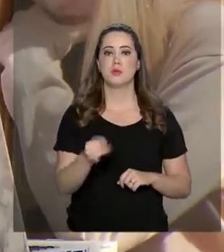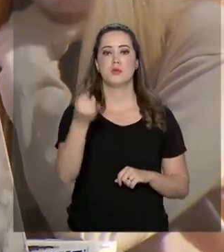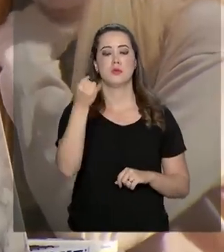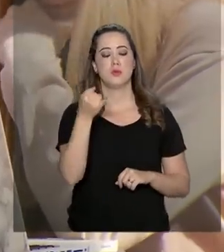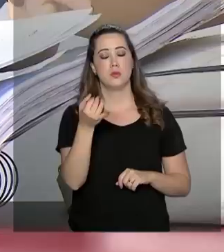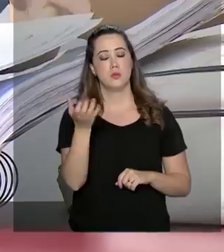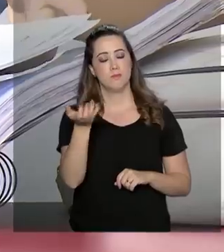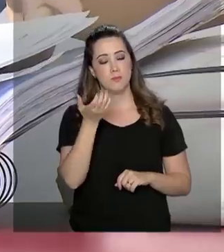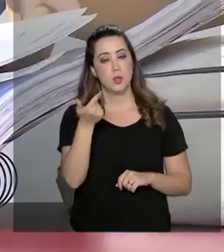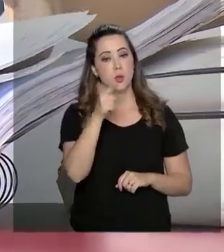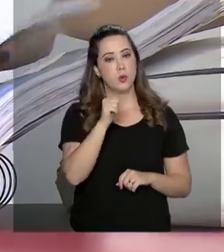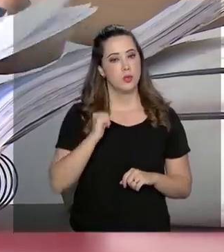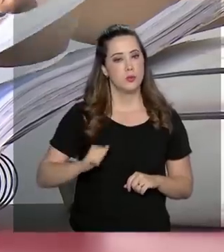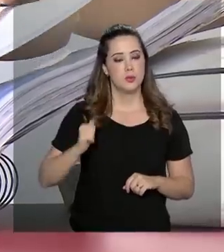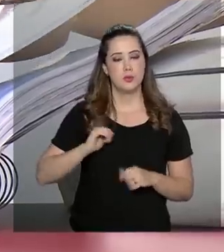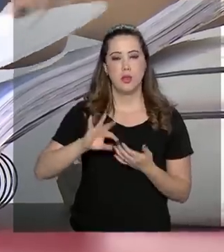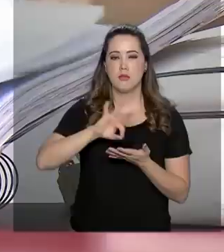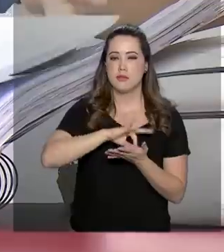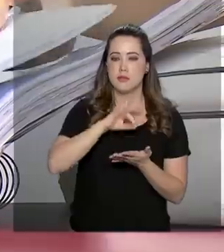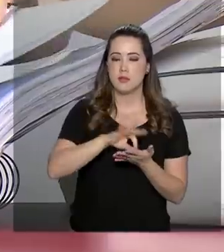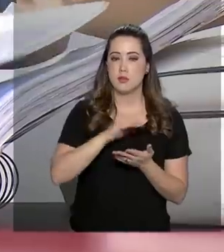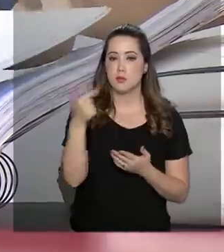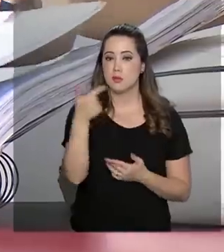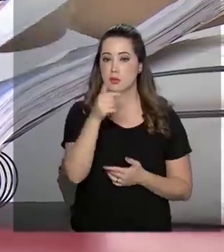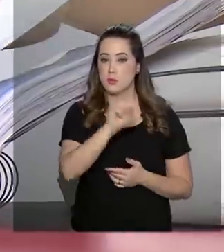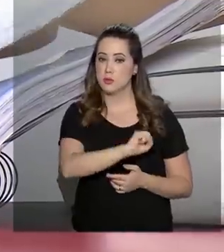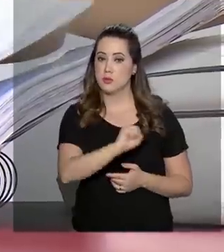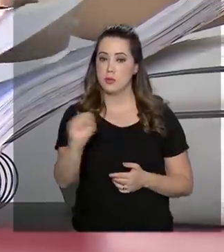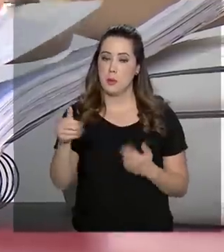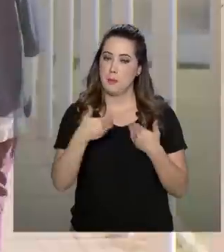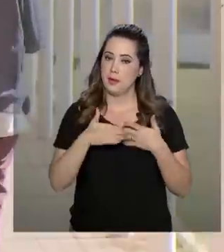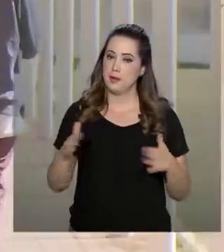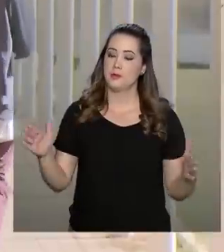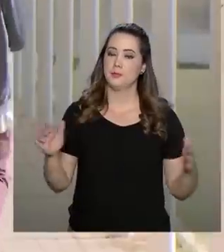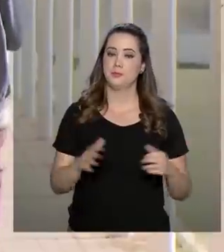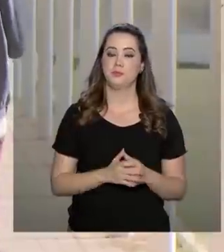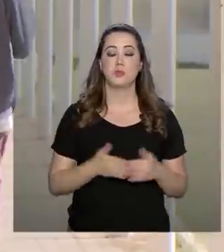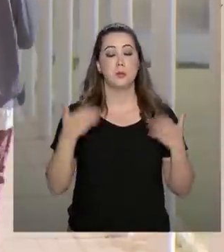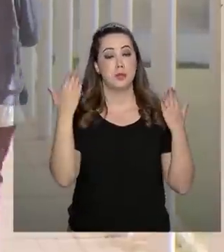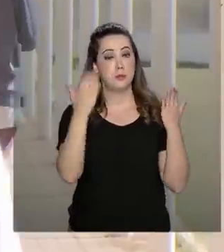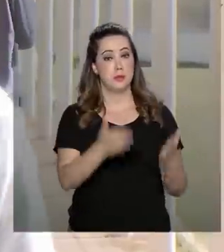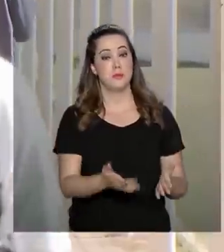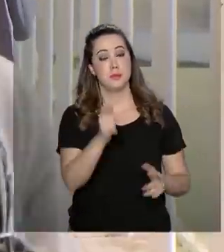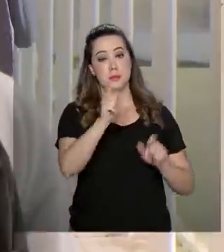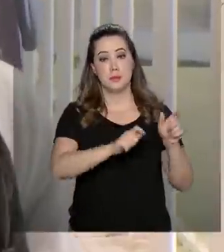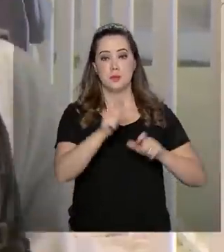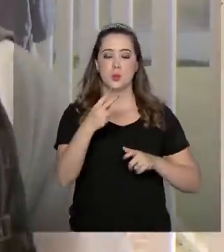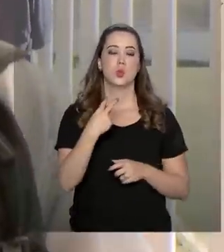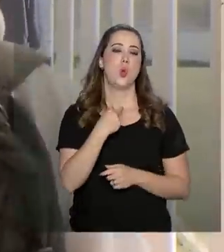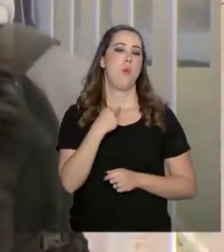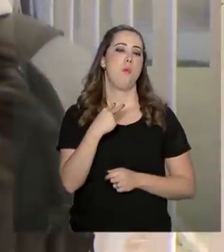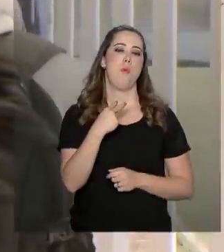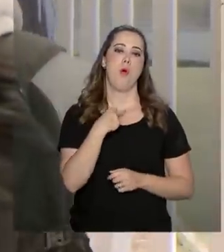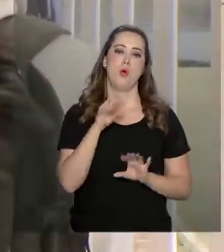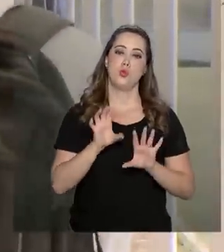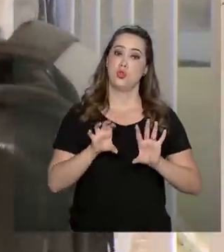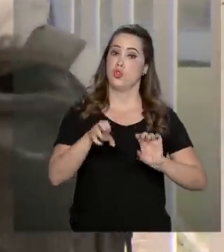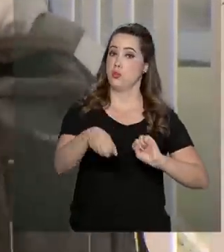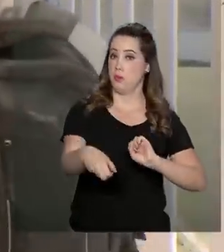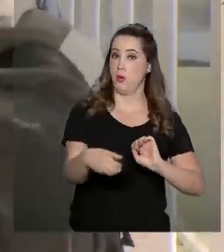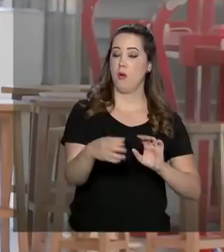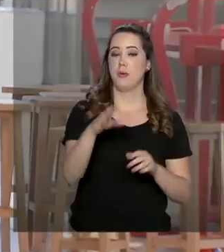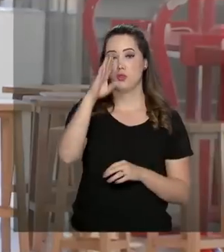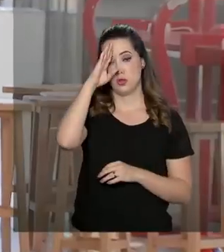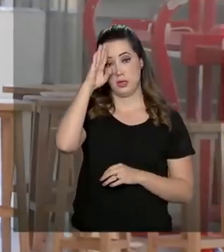tentar uma bolsa. As inscrições para o segundo semestre estão abertas. Para participar, o candidato não pode ter diploma de curso